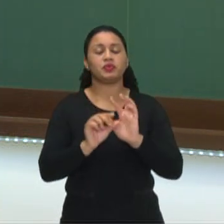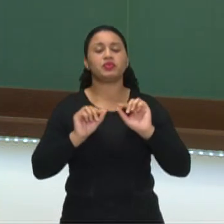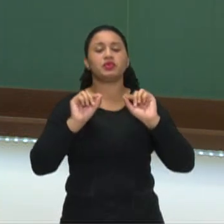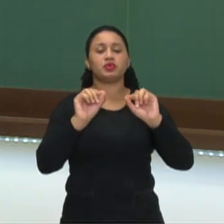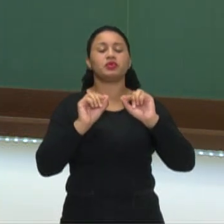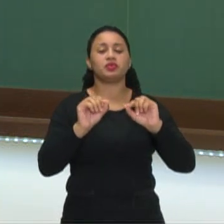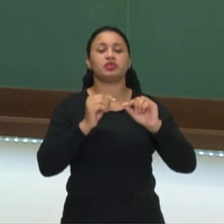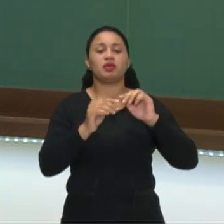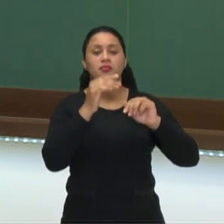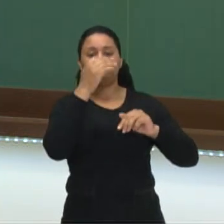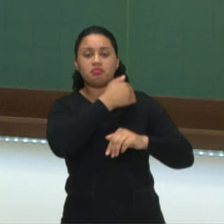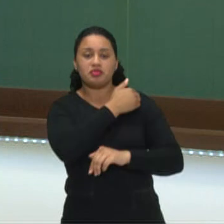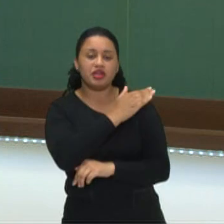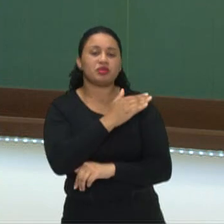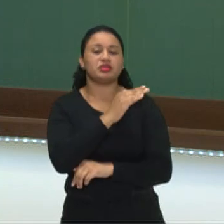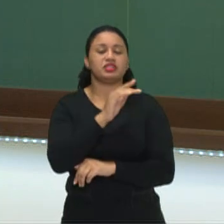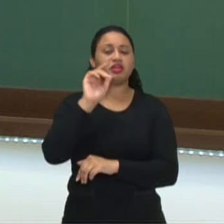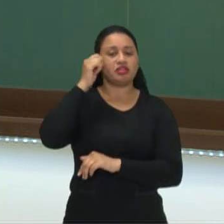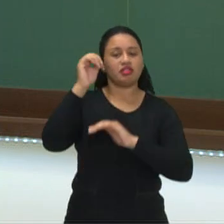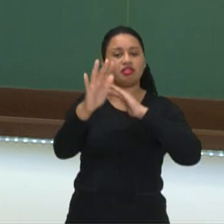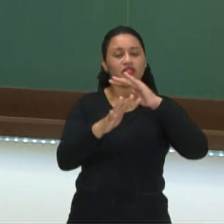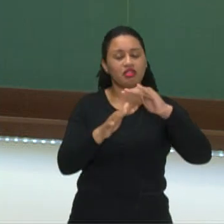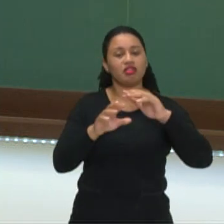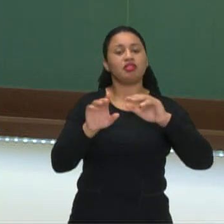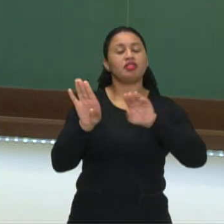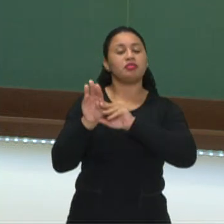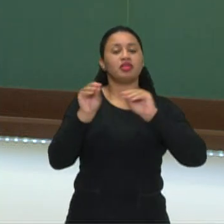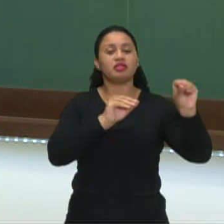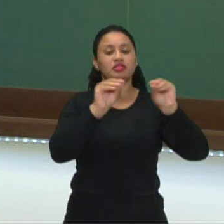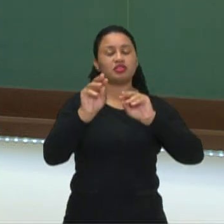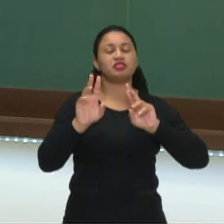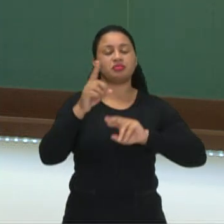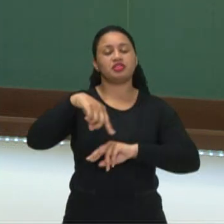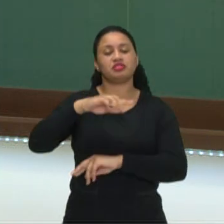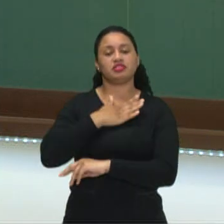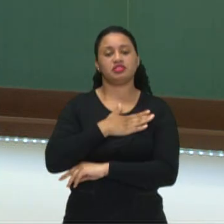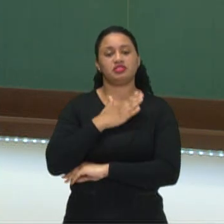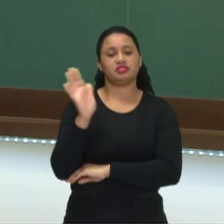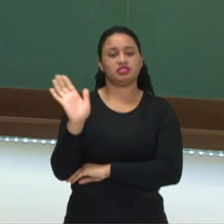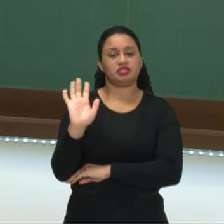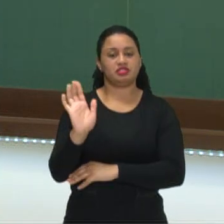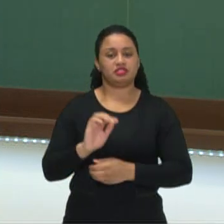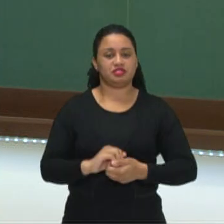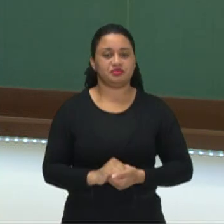sobre xenofobia e fluxos migratórios. Eu espero que vocês tenham gostado. Até breve! Tchau!